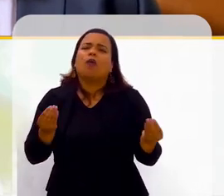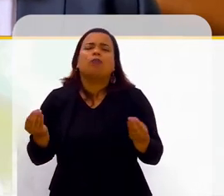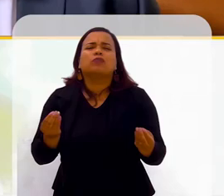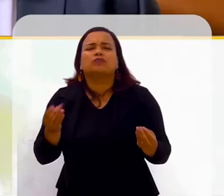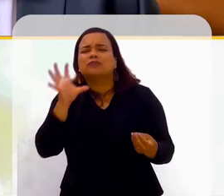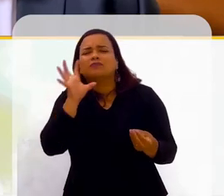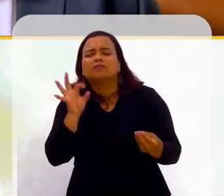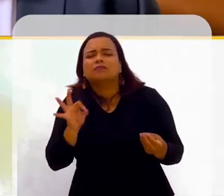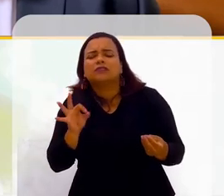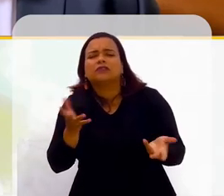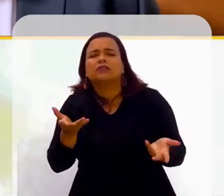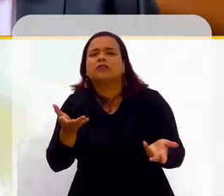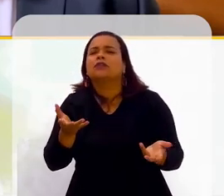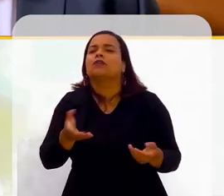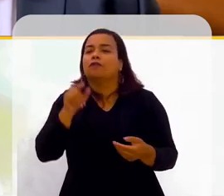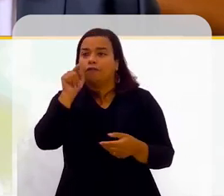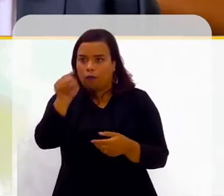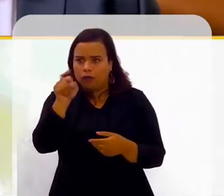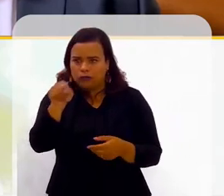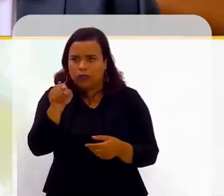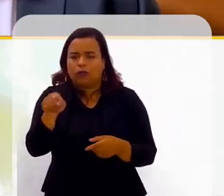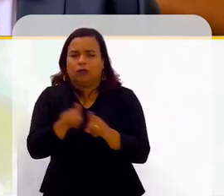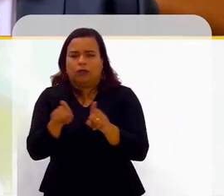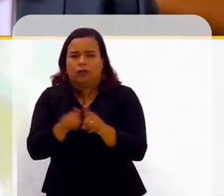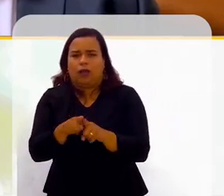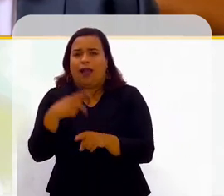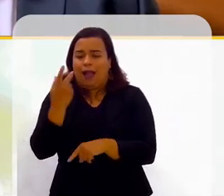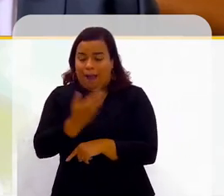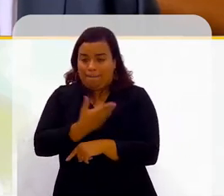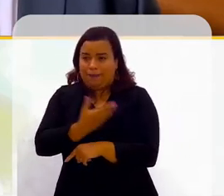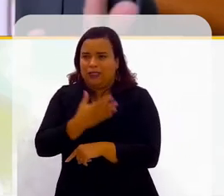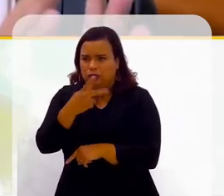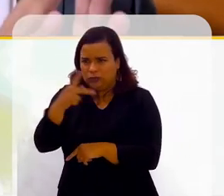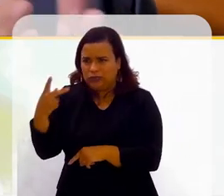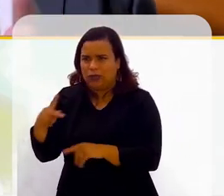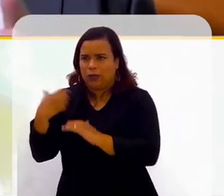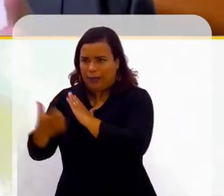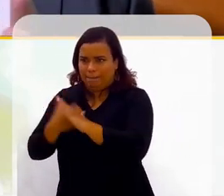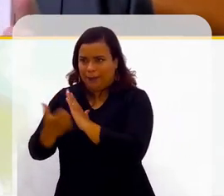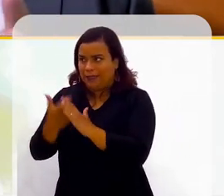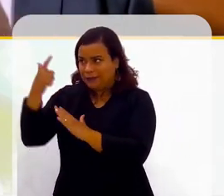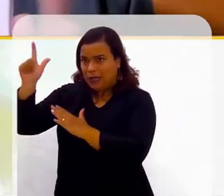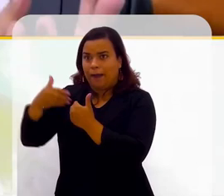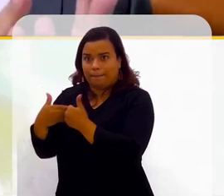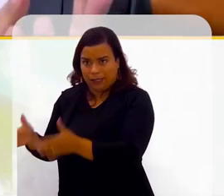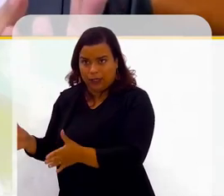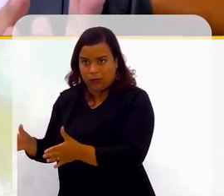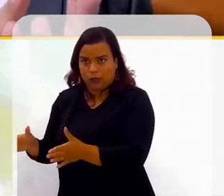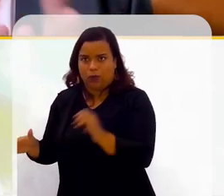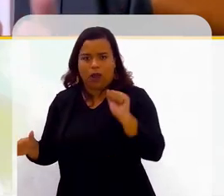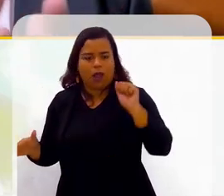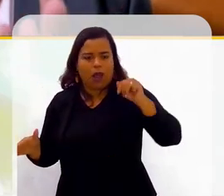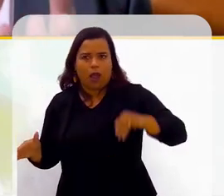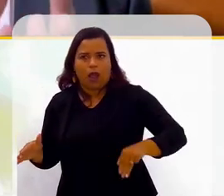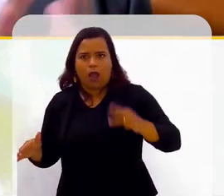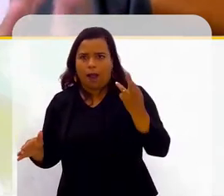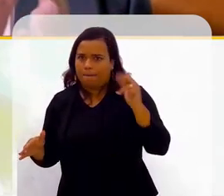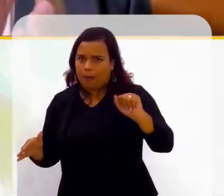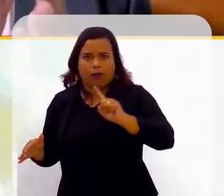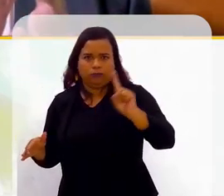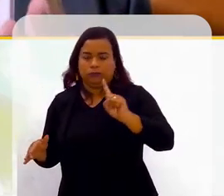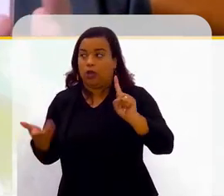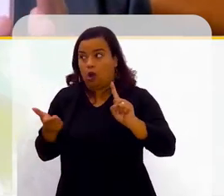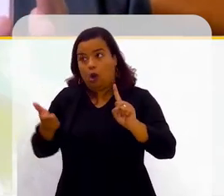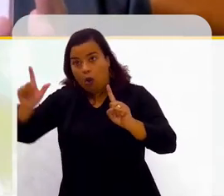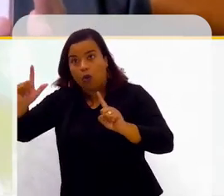Como assim? Não entendi. Quando você e os seus amigos abriram logo a empresa... A abriu uma outra empresa, que não foi a Umbra, tá? Então, essa empresa era